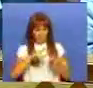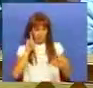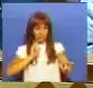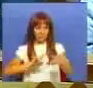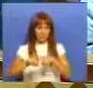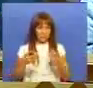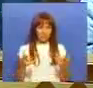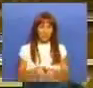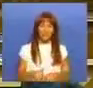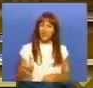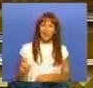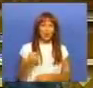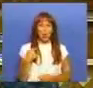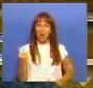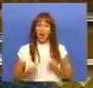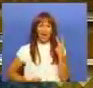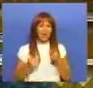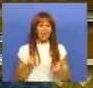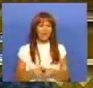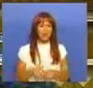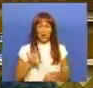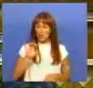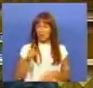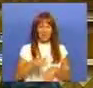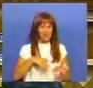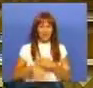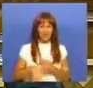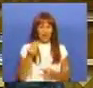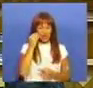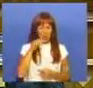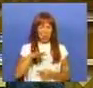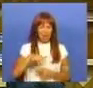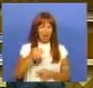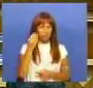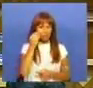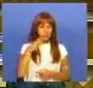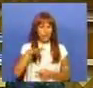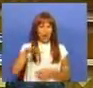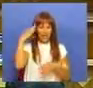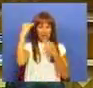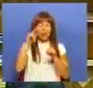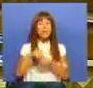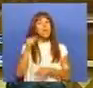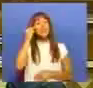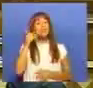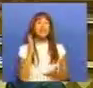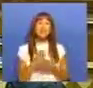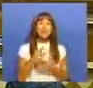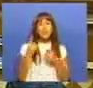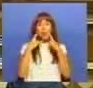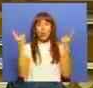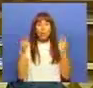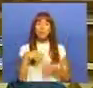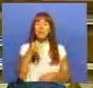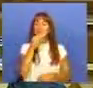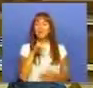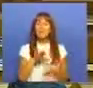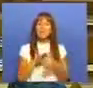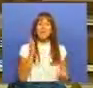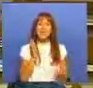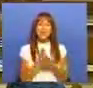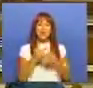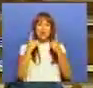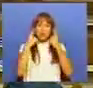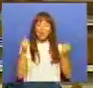Deputada. Essa não é a avaliação que o país faz do Estado da Educação, em particular da escola pública, e falemos sobre escola